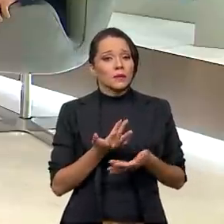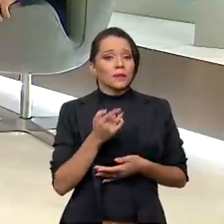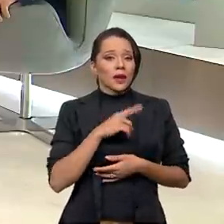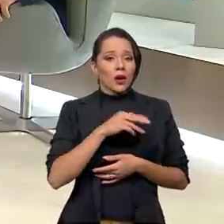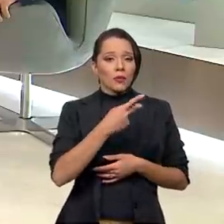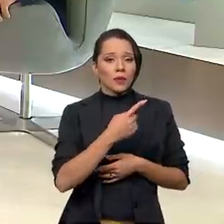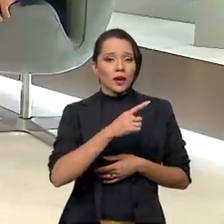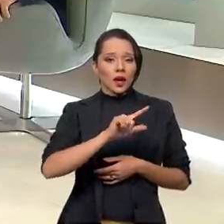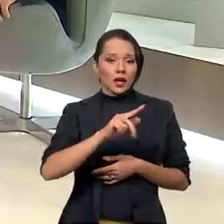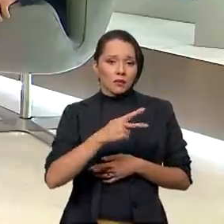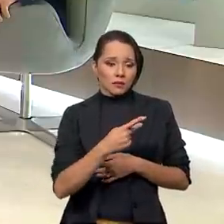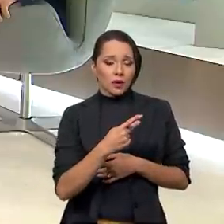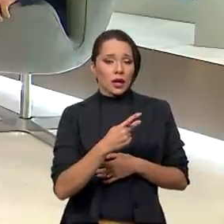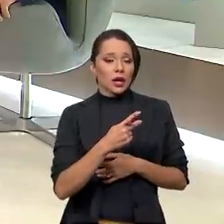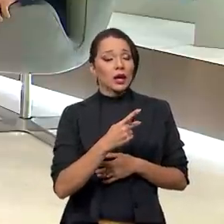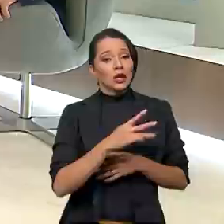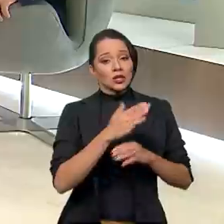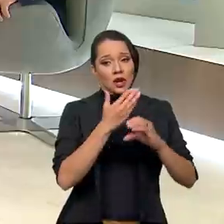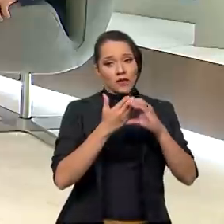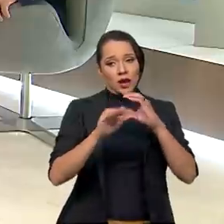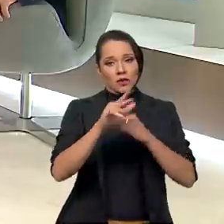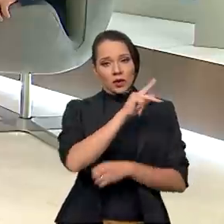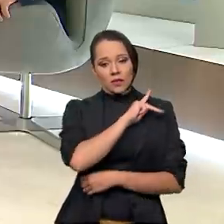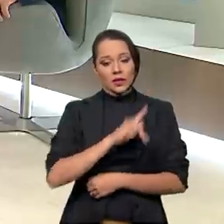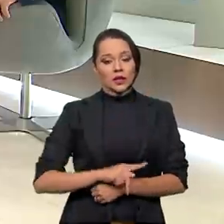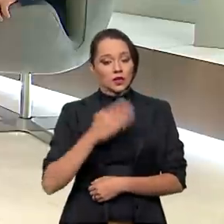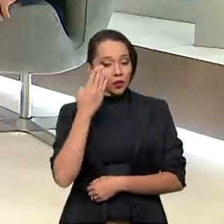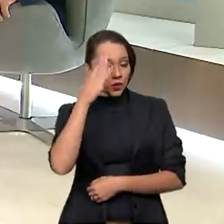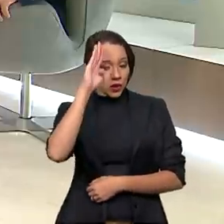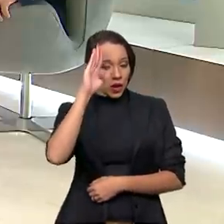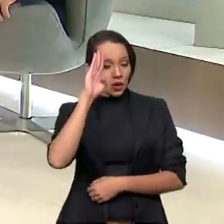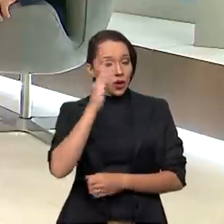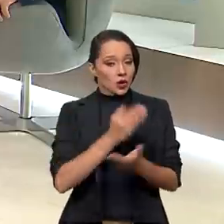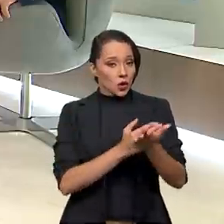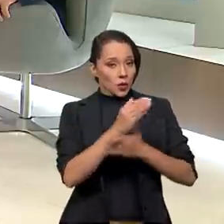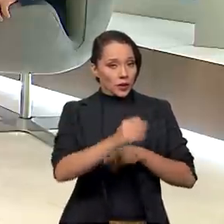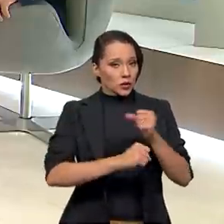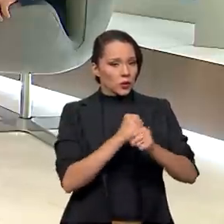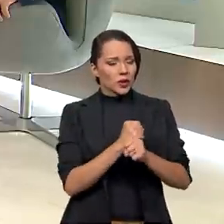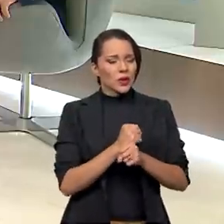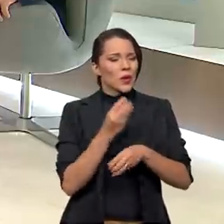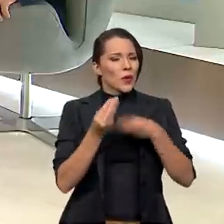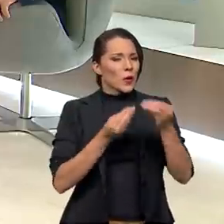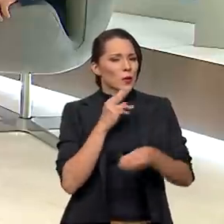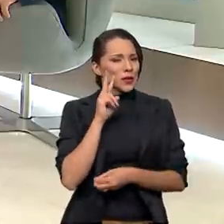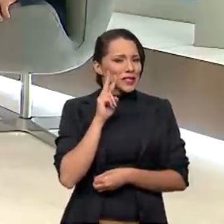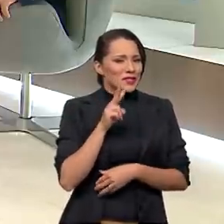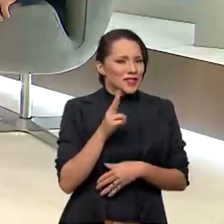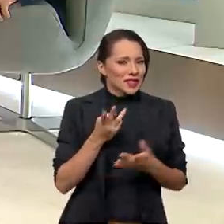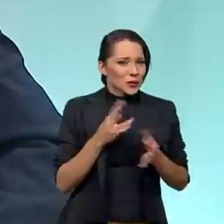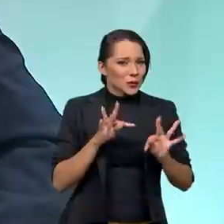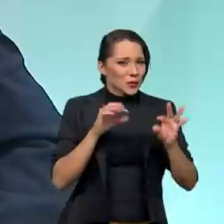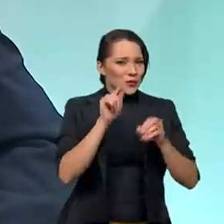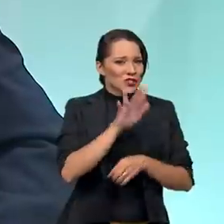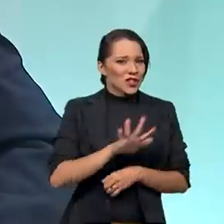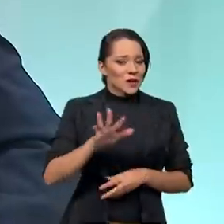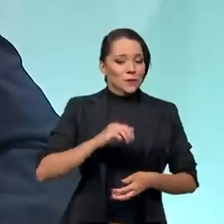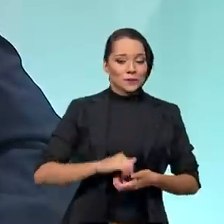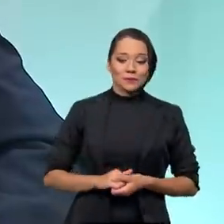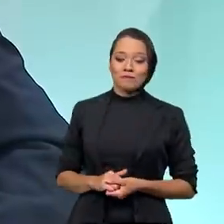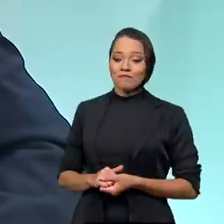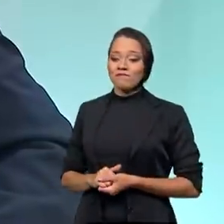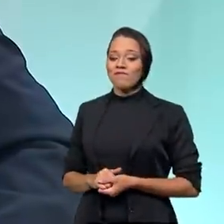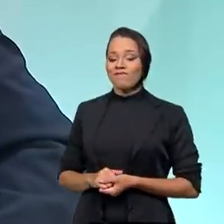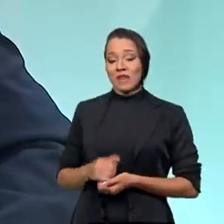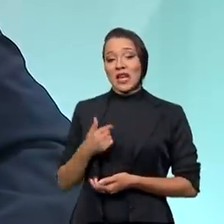ao PLP enviado pelo presidente Jair Bolsonaro no começo deste ano. Como é que o senhor está vendo essa questão como um todo? Paulo, eu